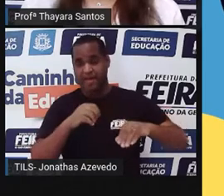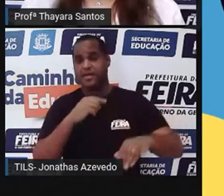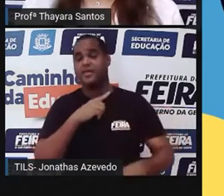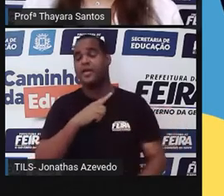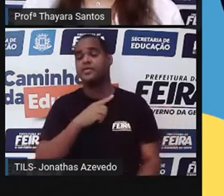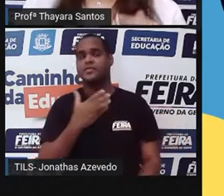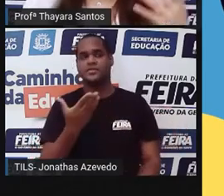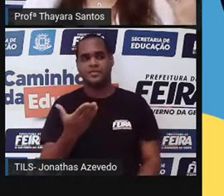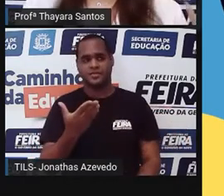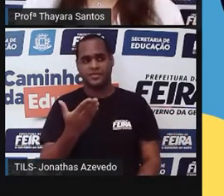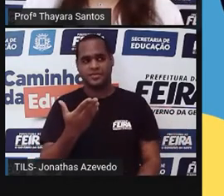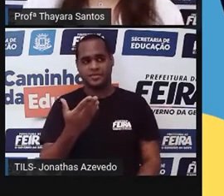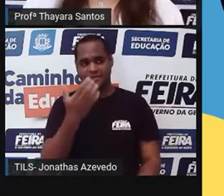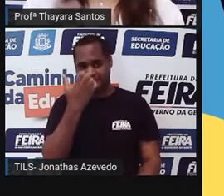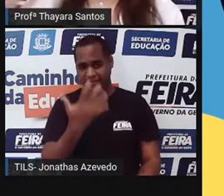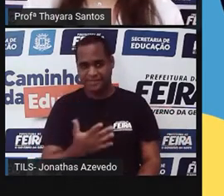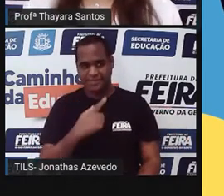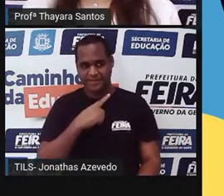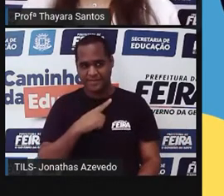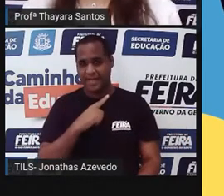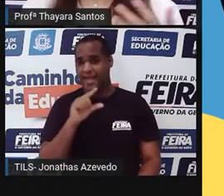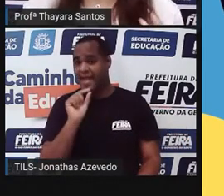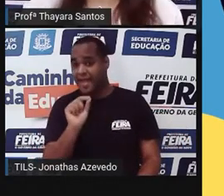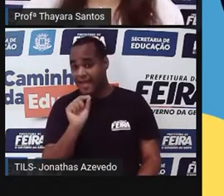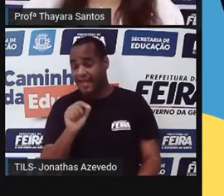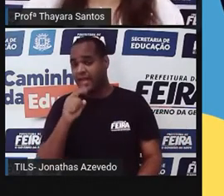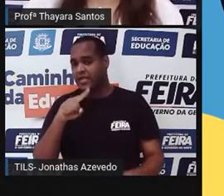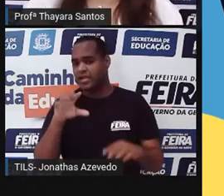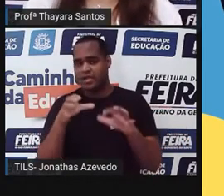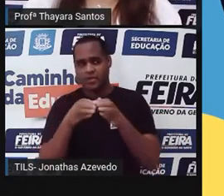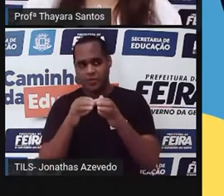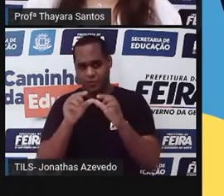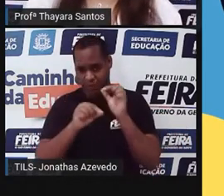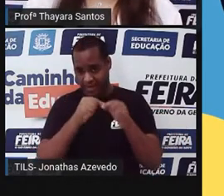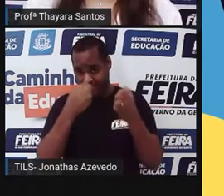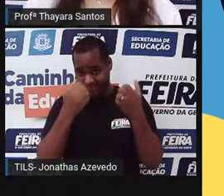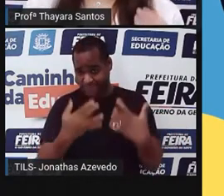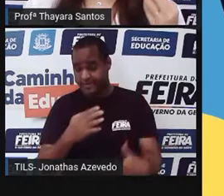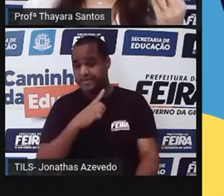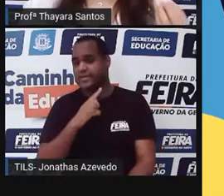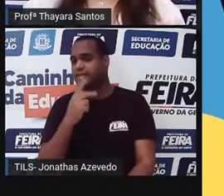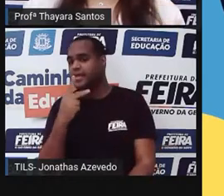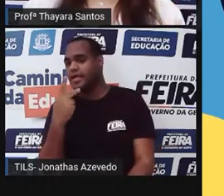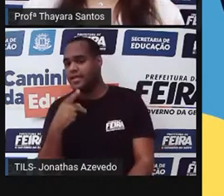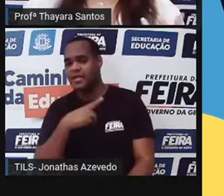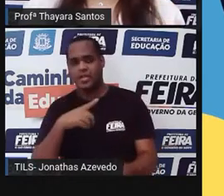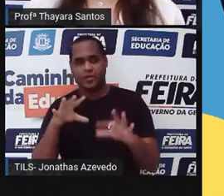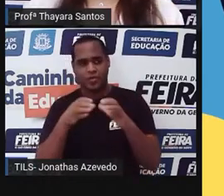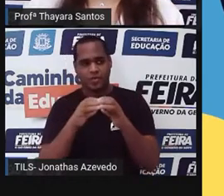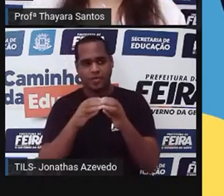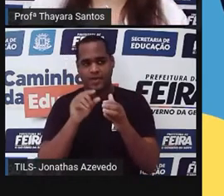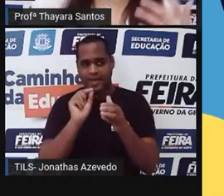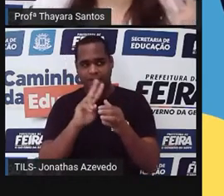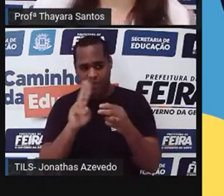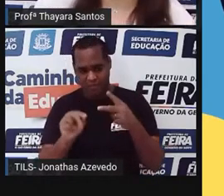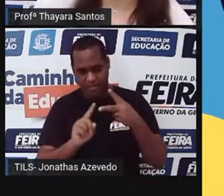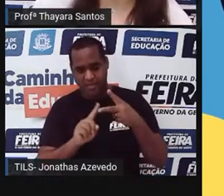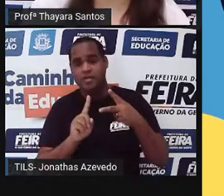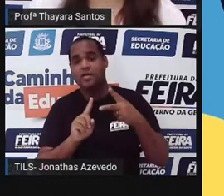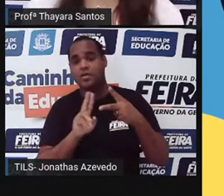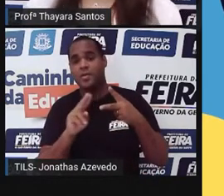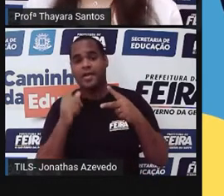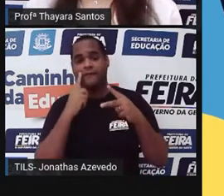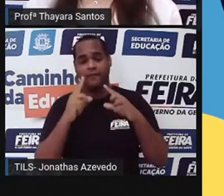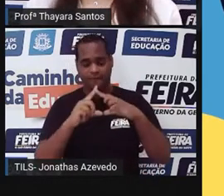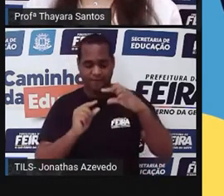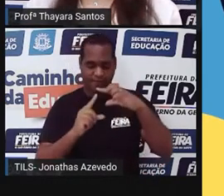Então, tanto equinodermos quanto artrópodes são dois grupos de invertebrados. Os equinodermos aí eu coloquei representados pela estrela do